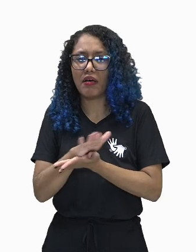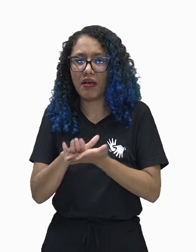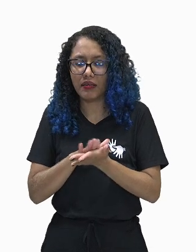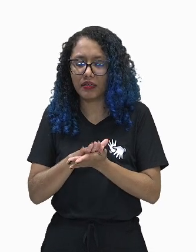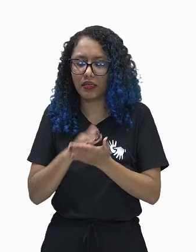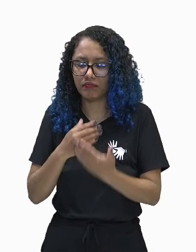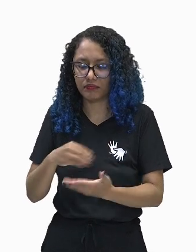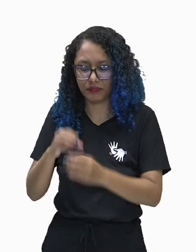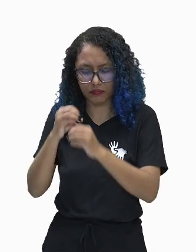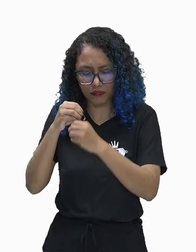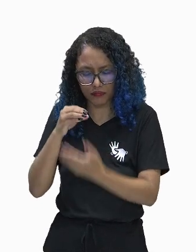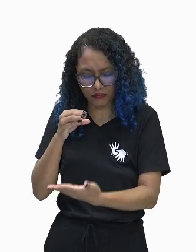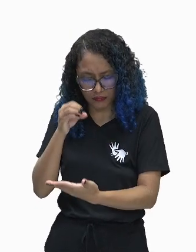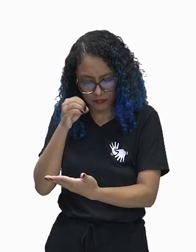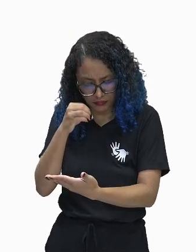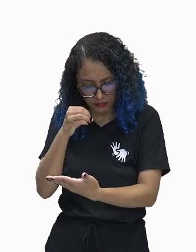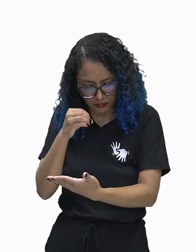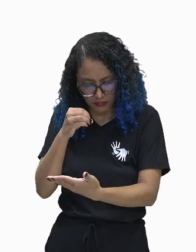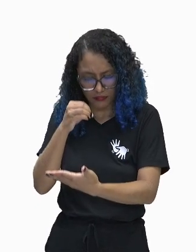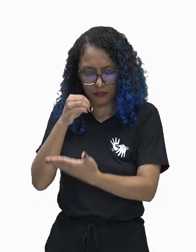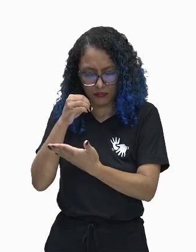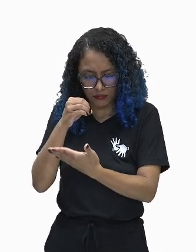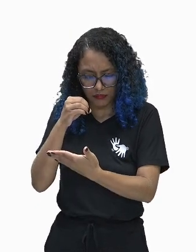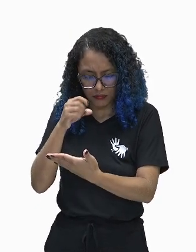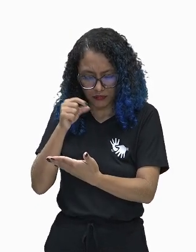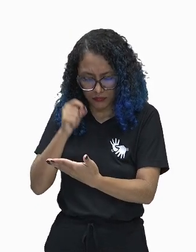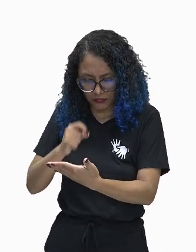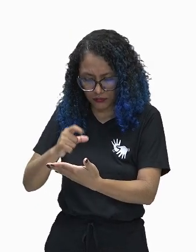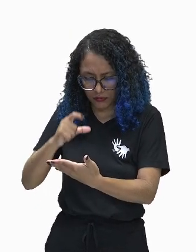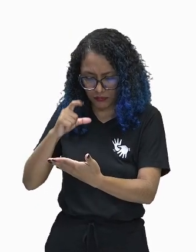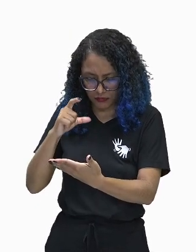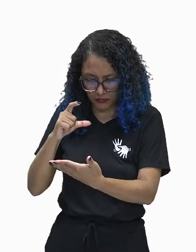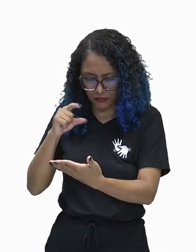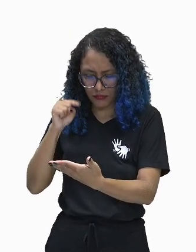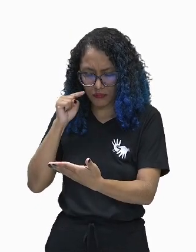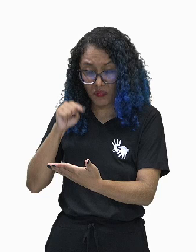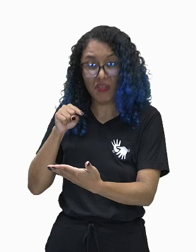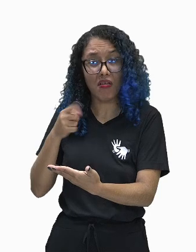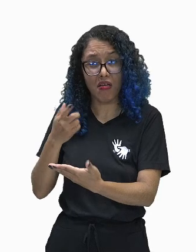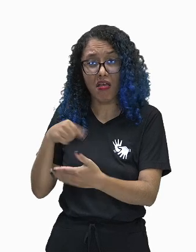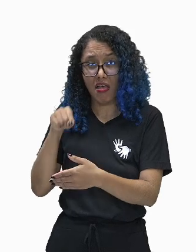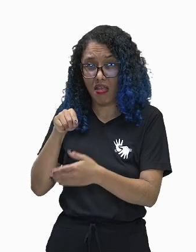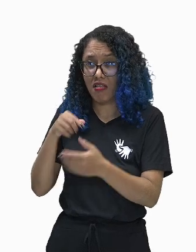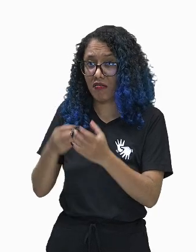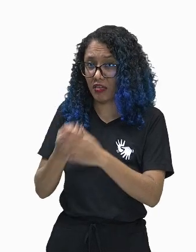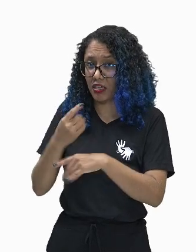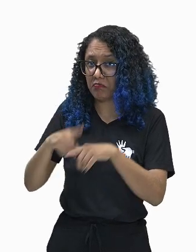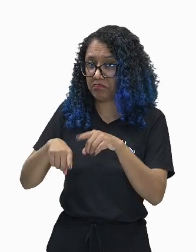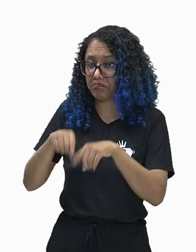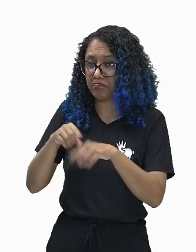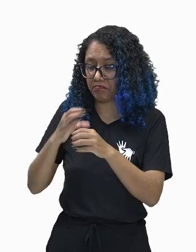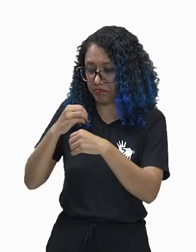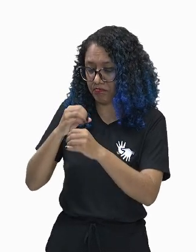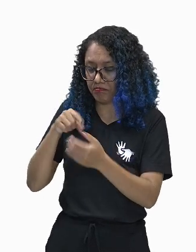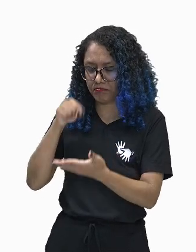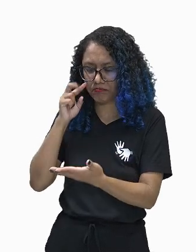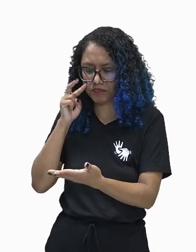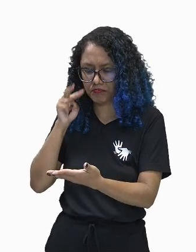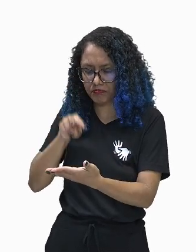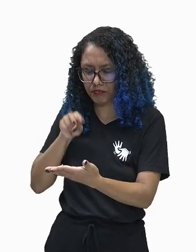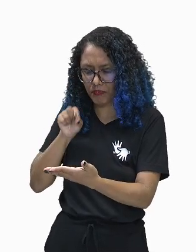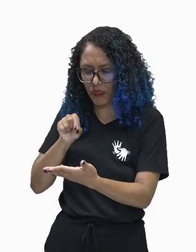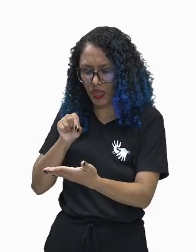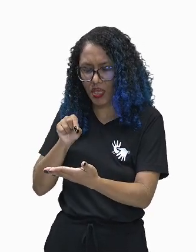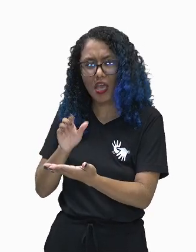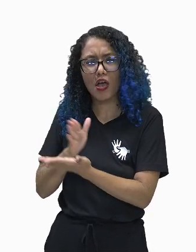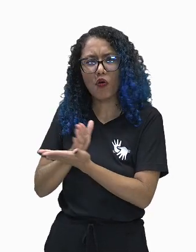observou no microscópio o ele mesmo construiu, ele observou campos com espaços